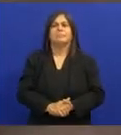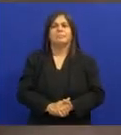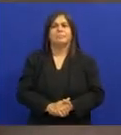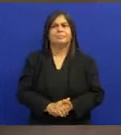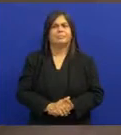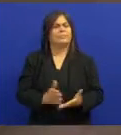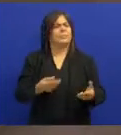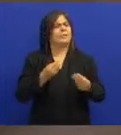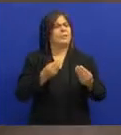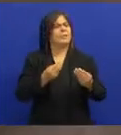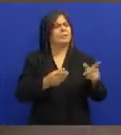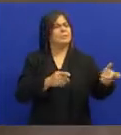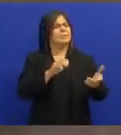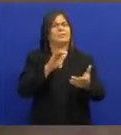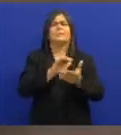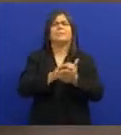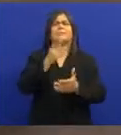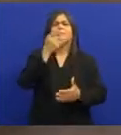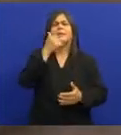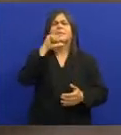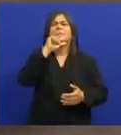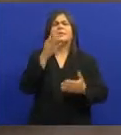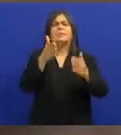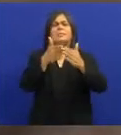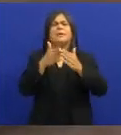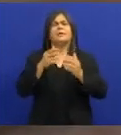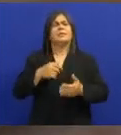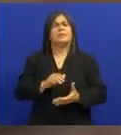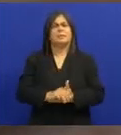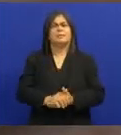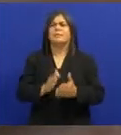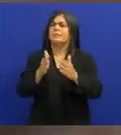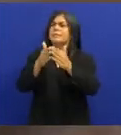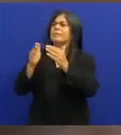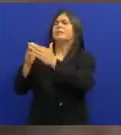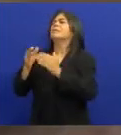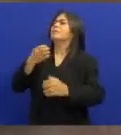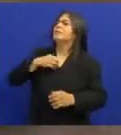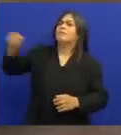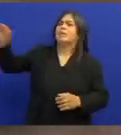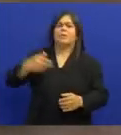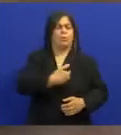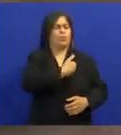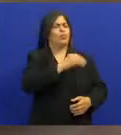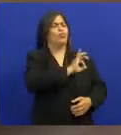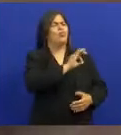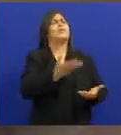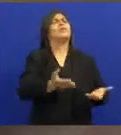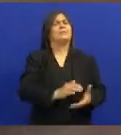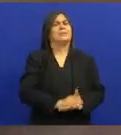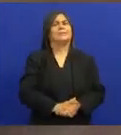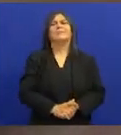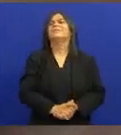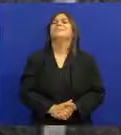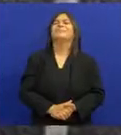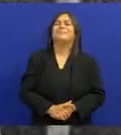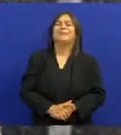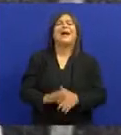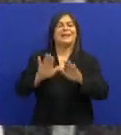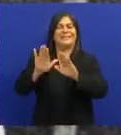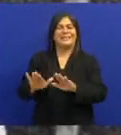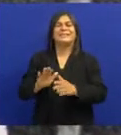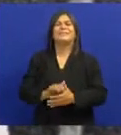Aí eu disse pra ele Como é que você Pede pro meu pai Minha mãe Pra me levar embora E não falar nada comigo